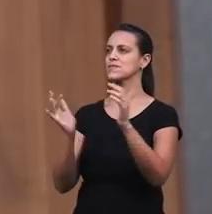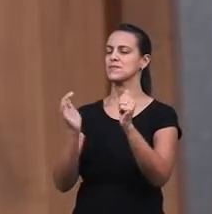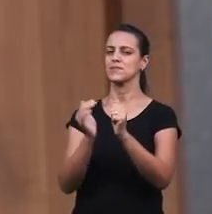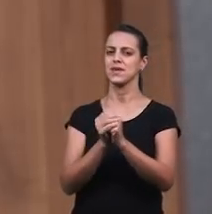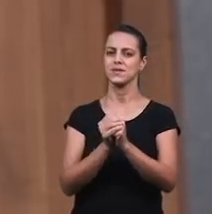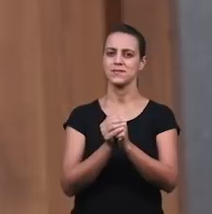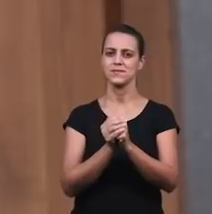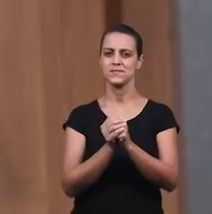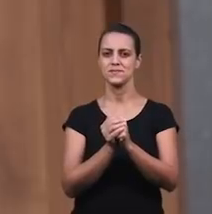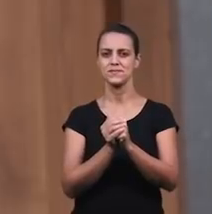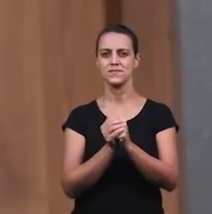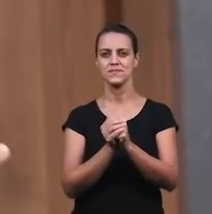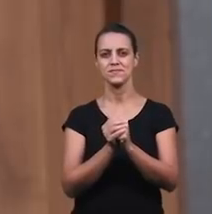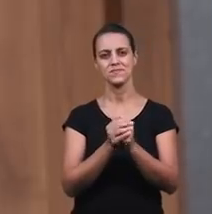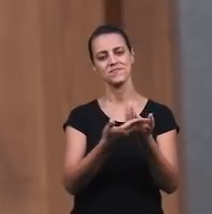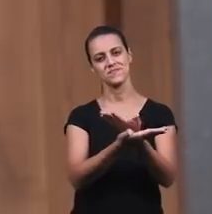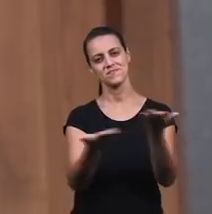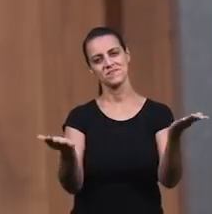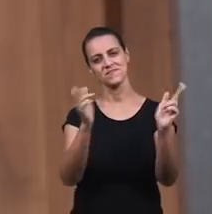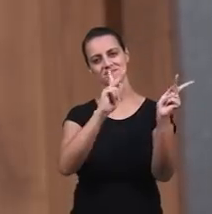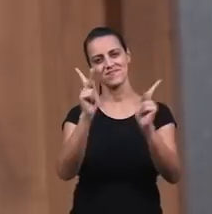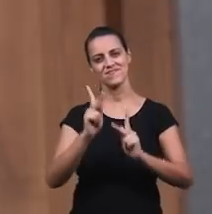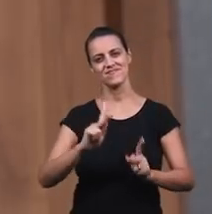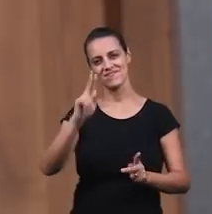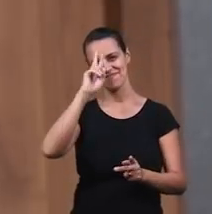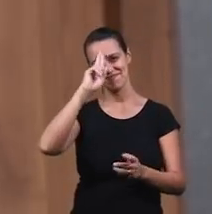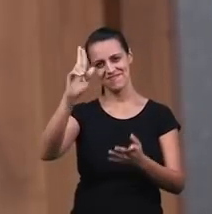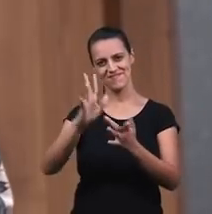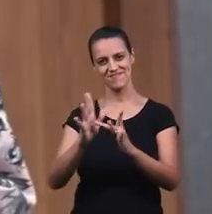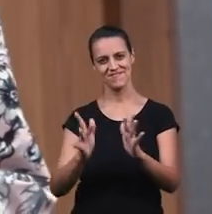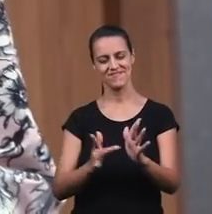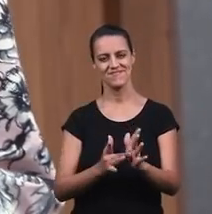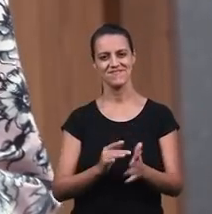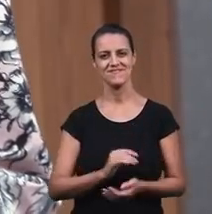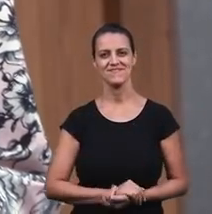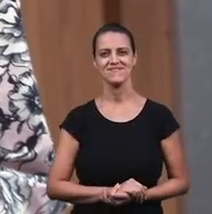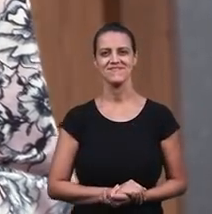Amém A todos a paz do Senhor Jesus